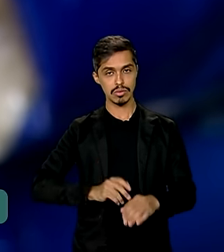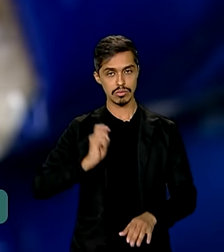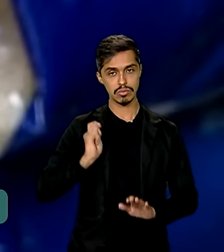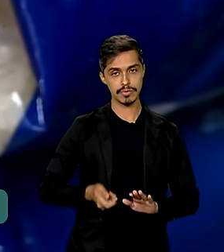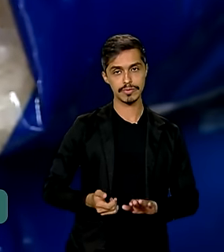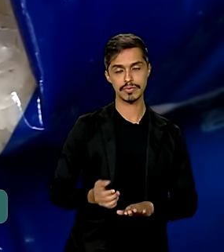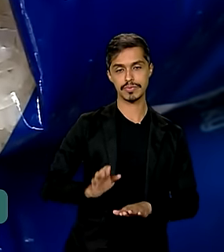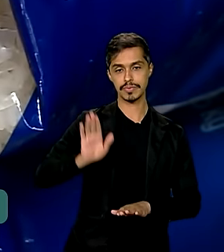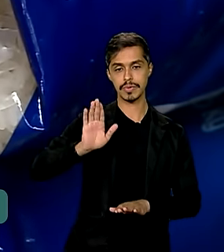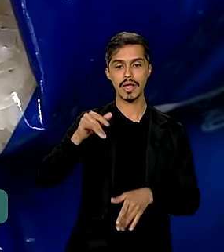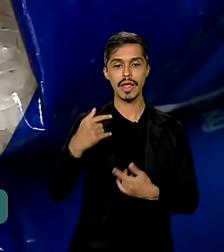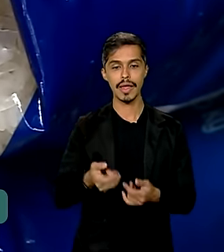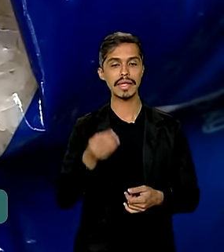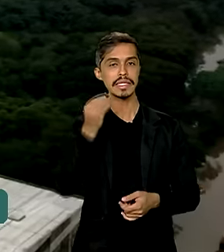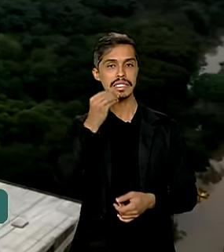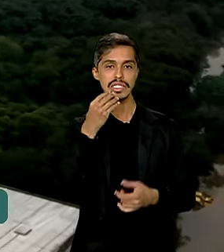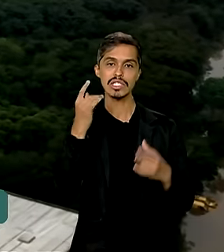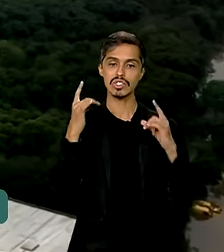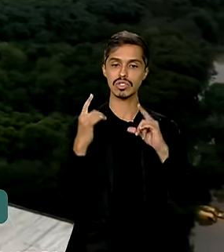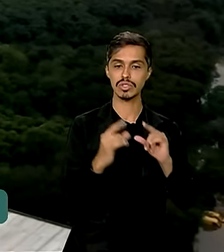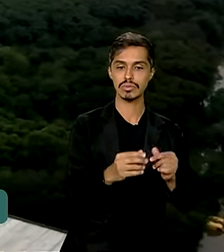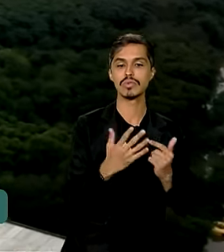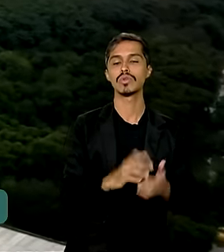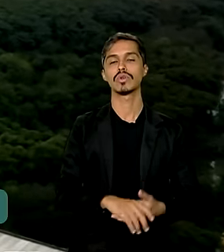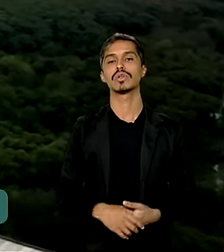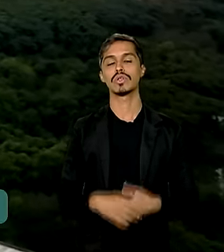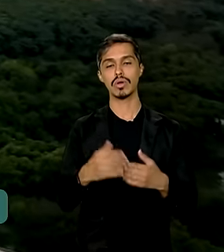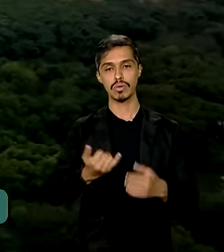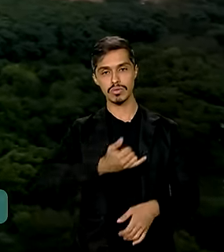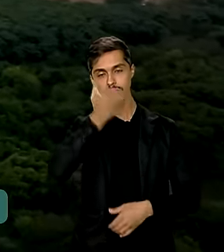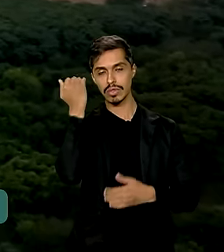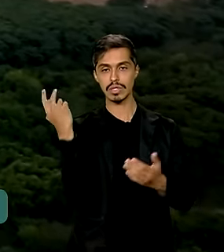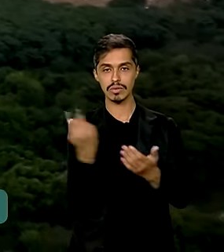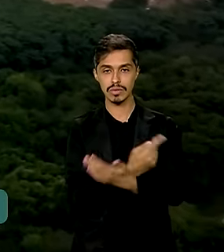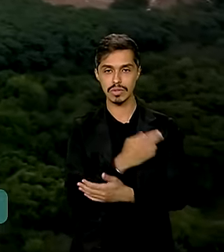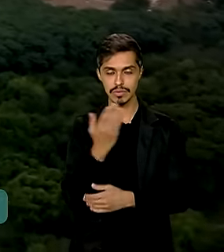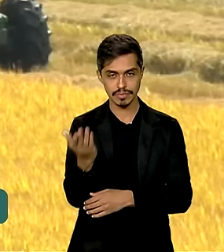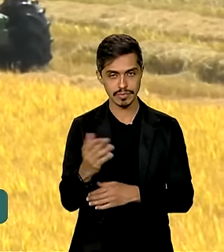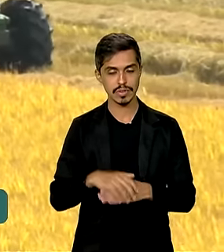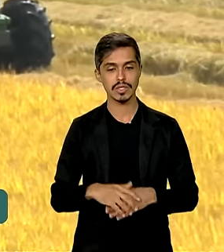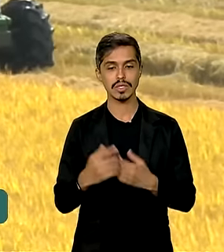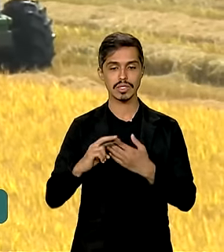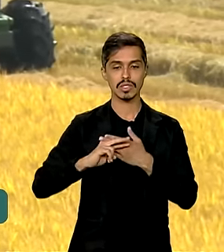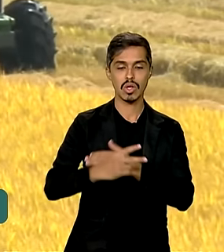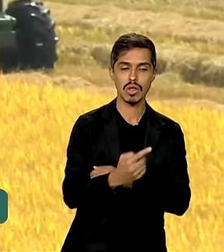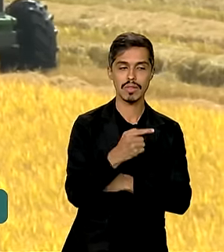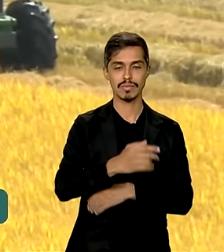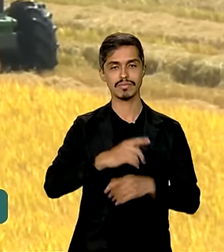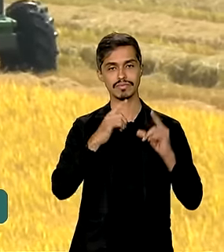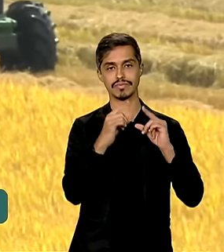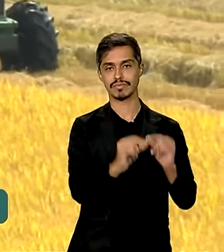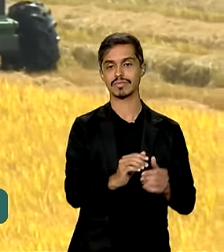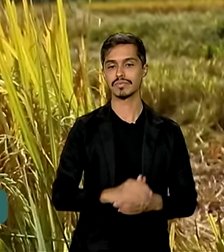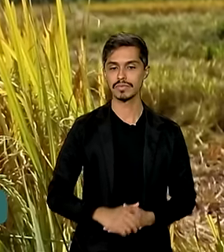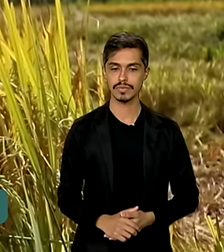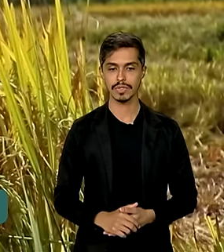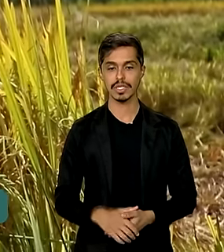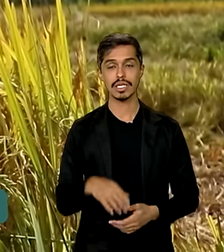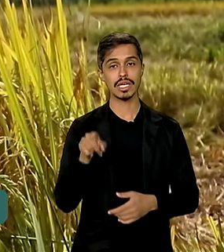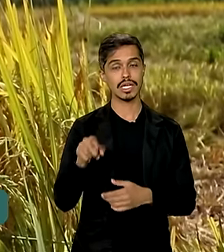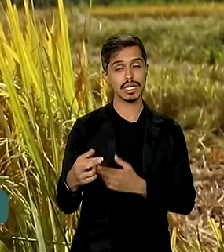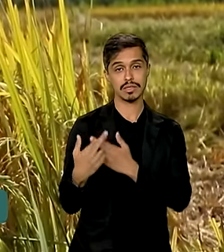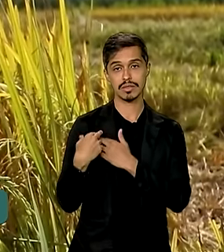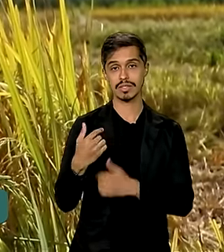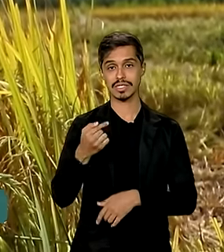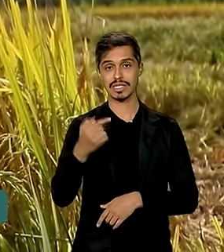os impactos econômicos da tragédia climática que atingiu o Rio Grande do Sul, estado responsável por 70% da produção